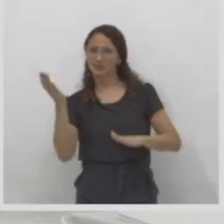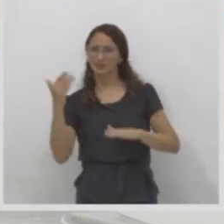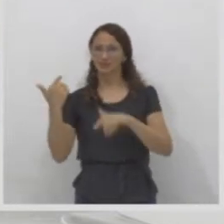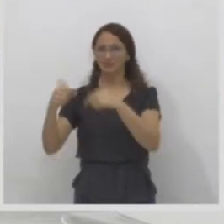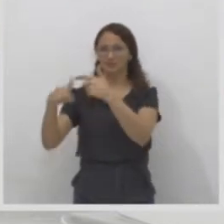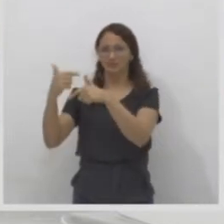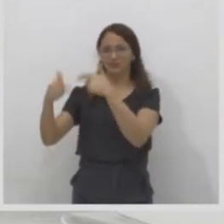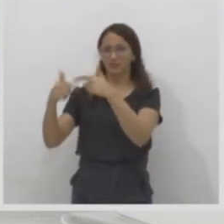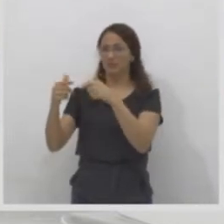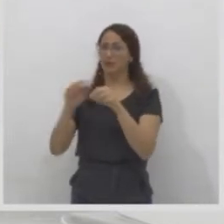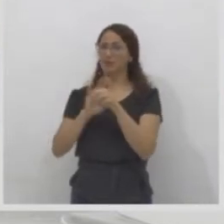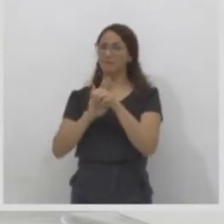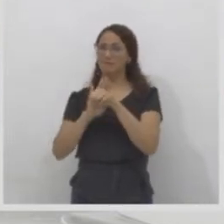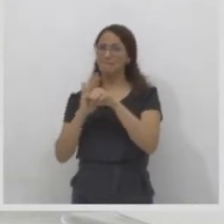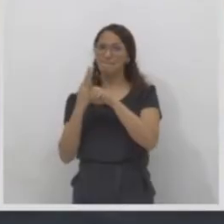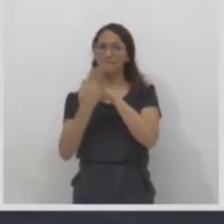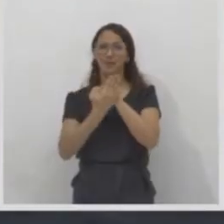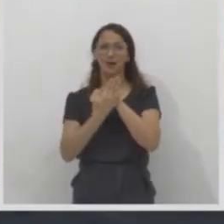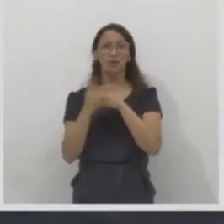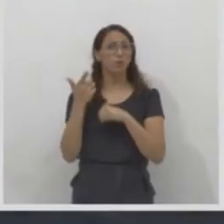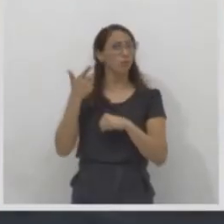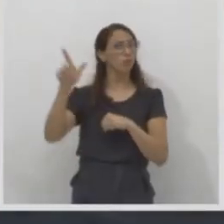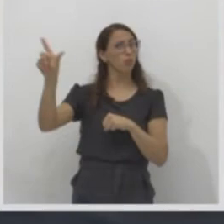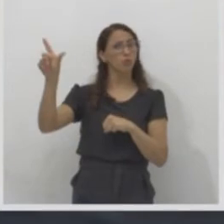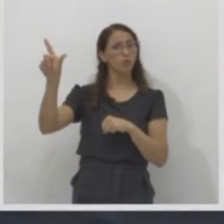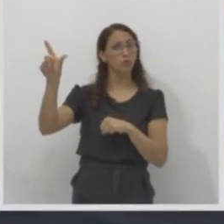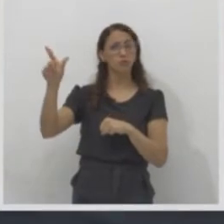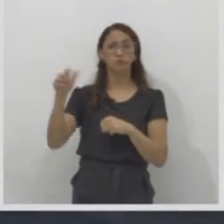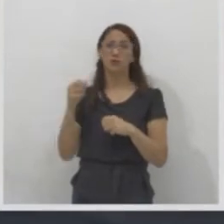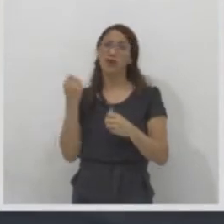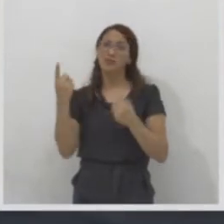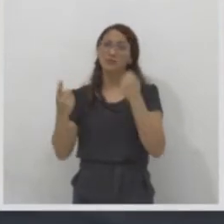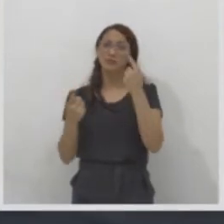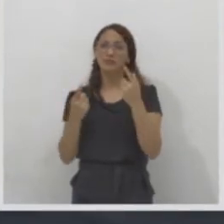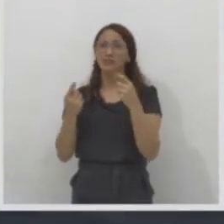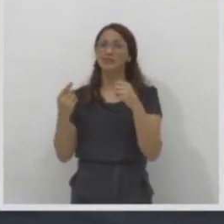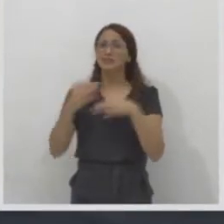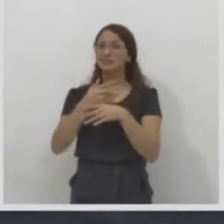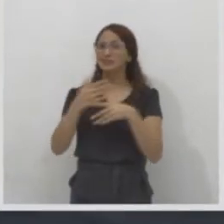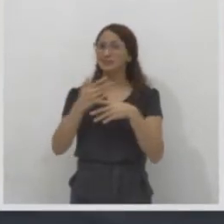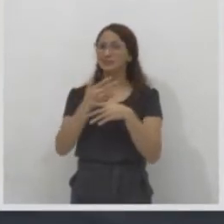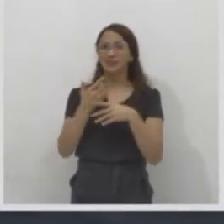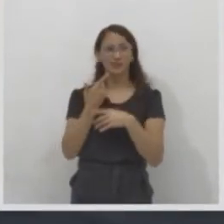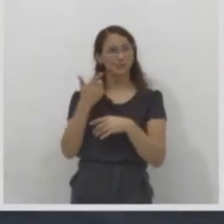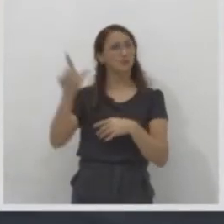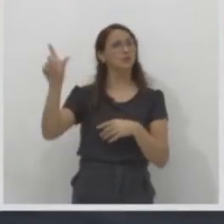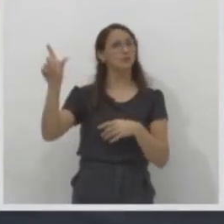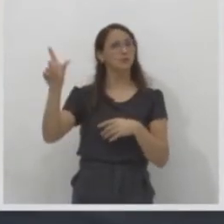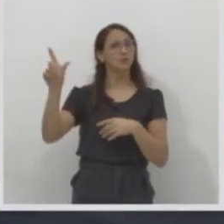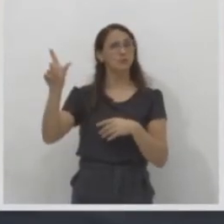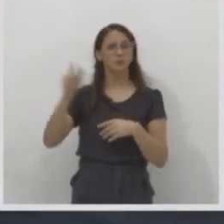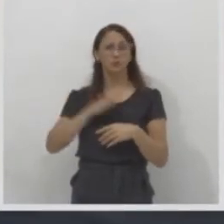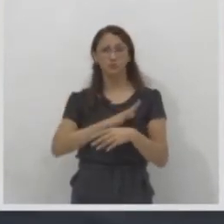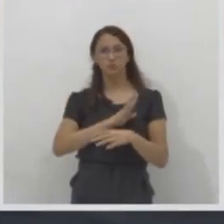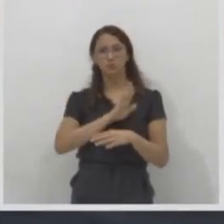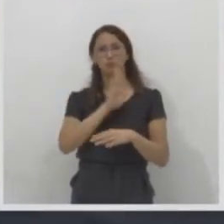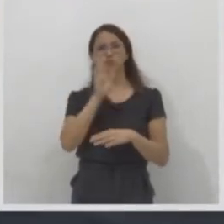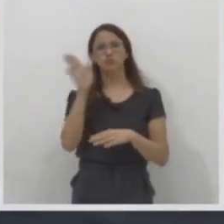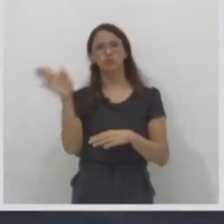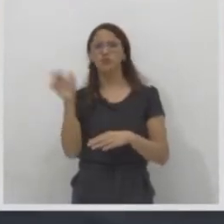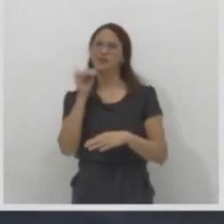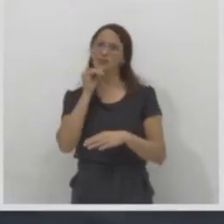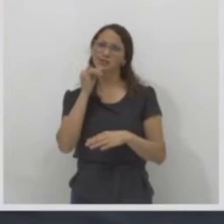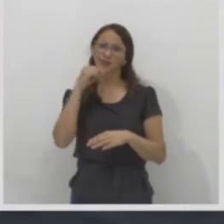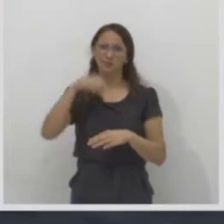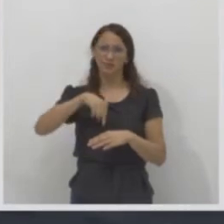em outro bairro. Às vezes, em outra cidade. É comum na região metropolitana de Belém